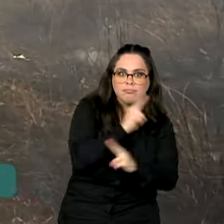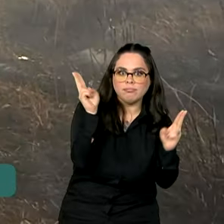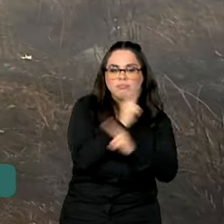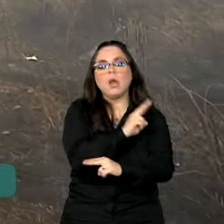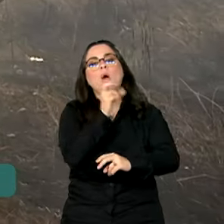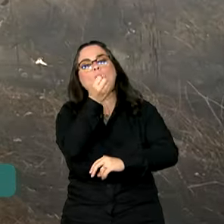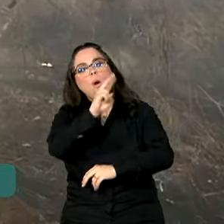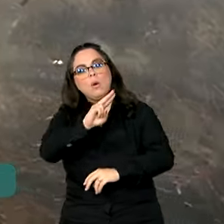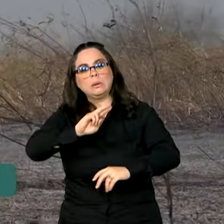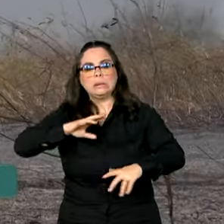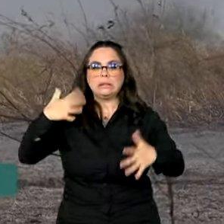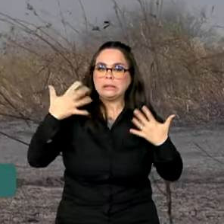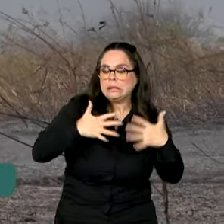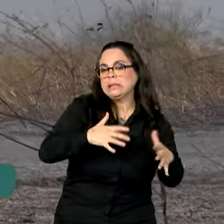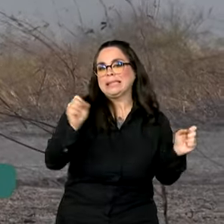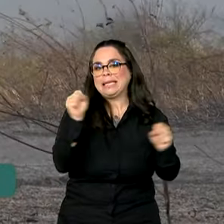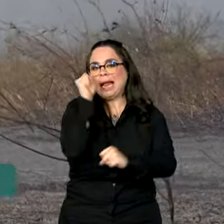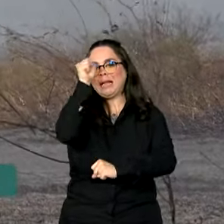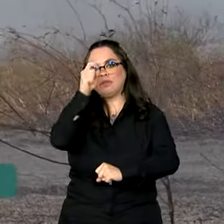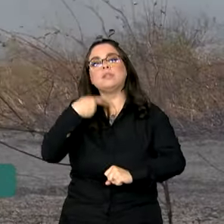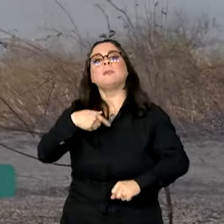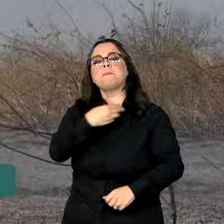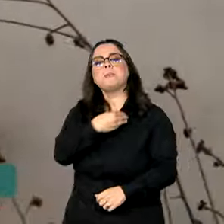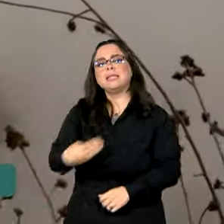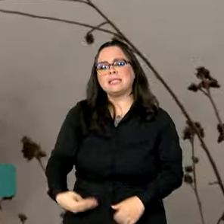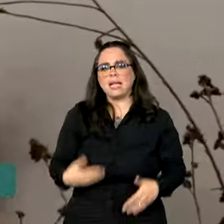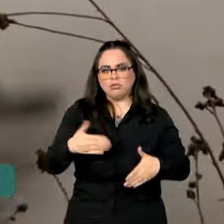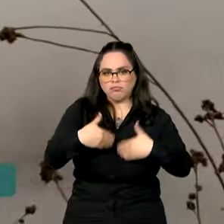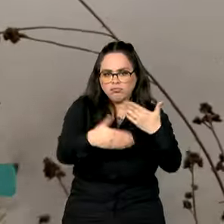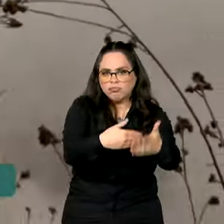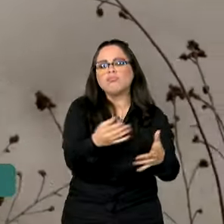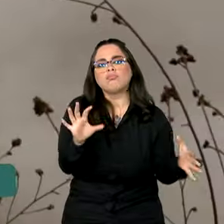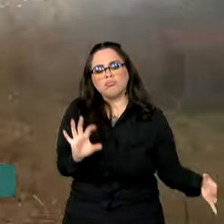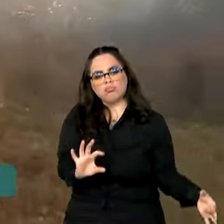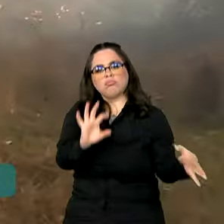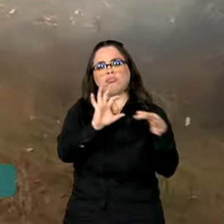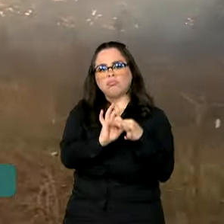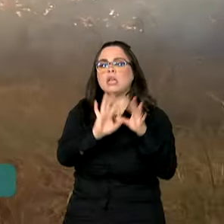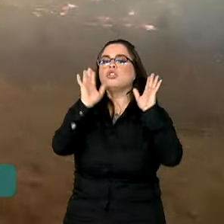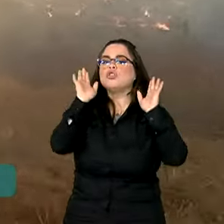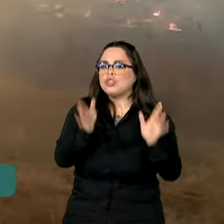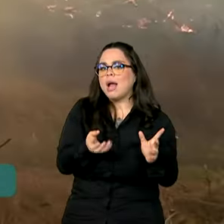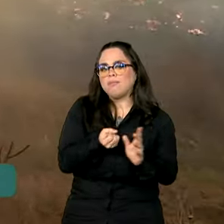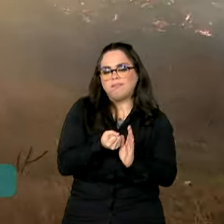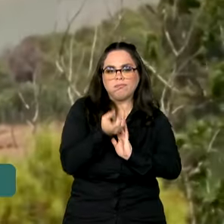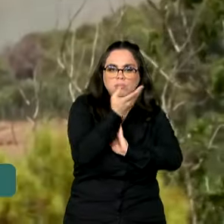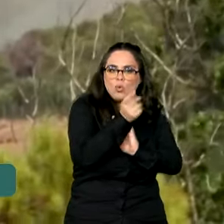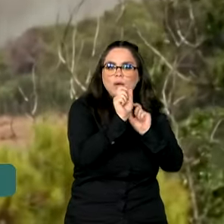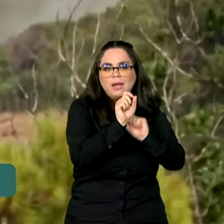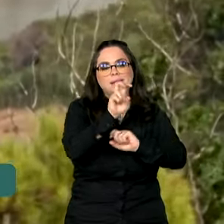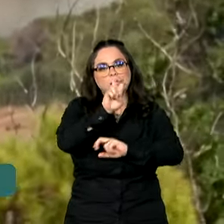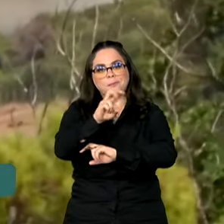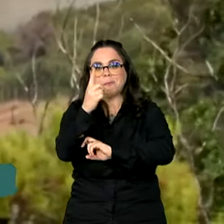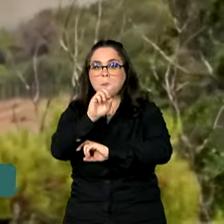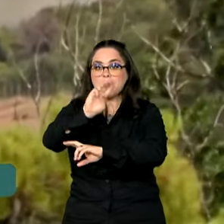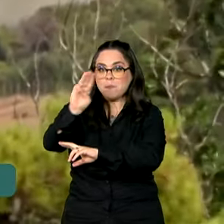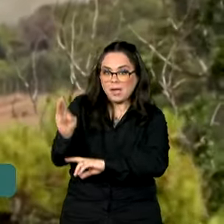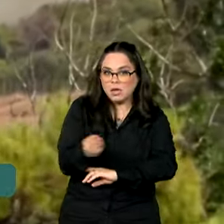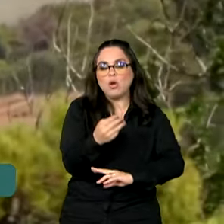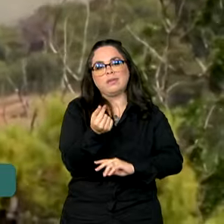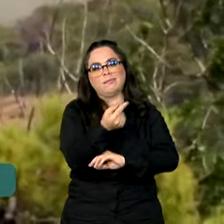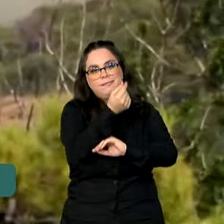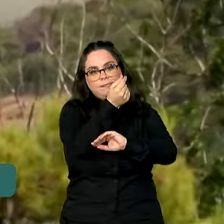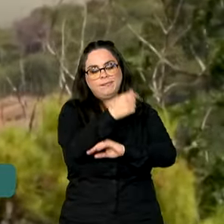emergência ou em estado de calamidade, o Ministério da Integração e do Desenvolvimento Regional já autorizou 51